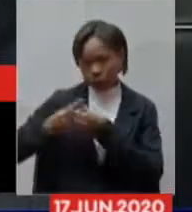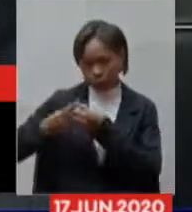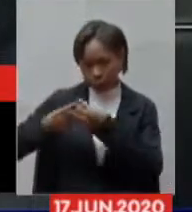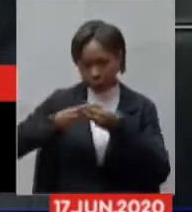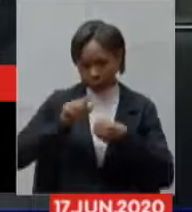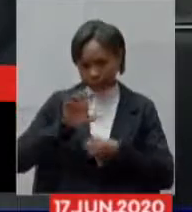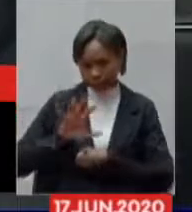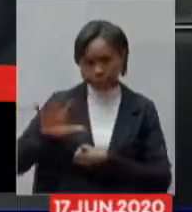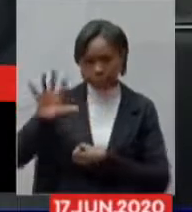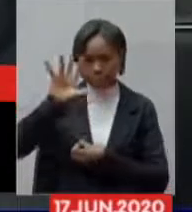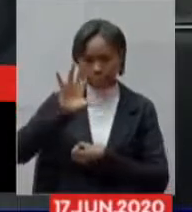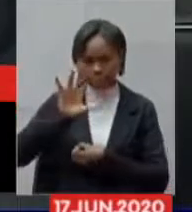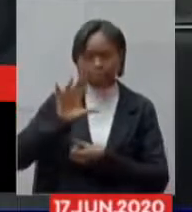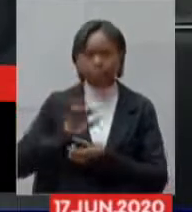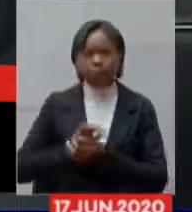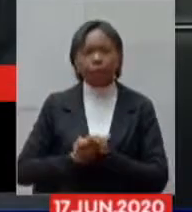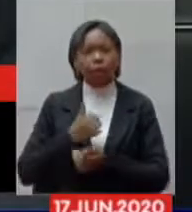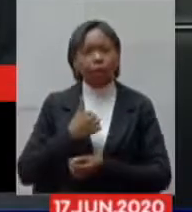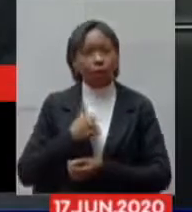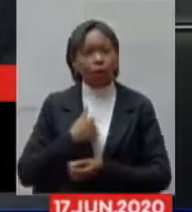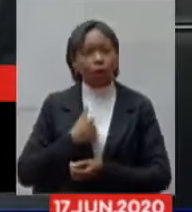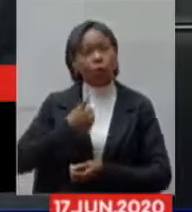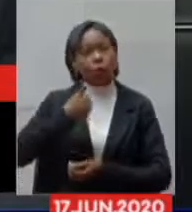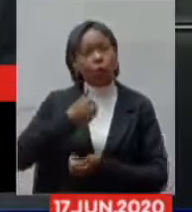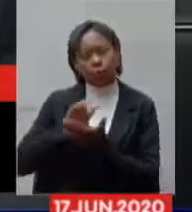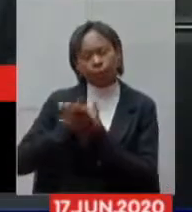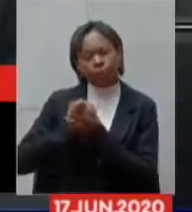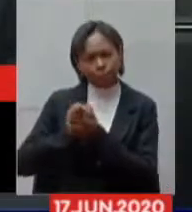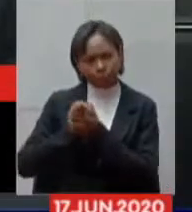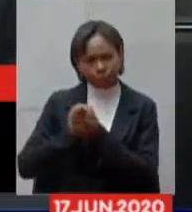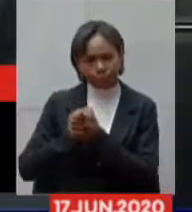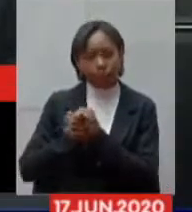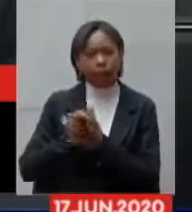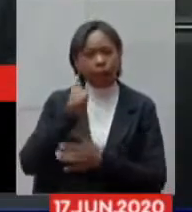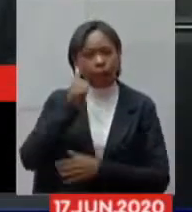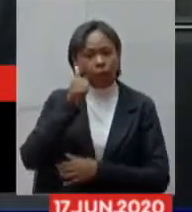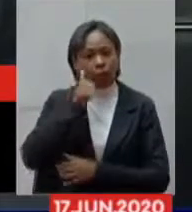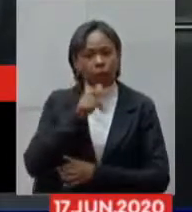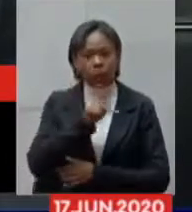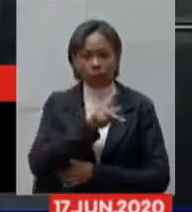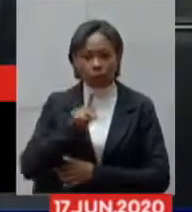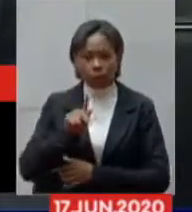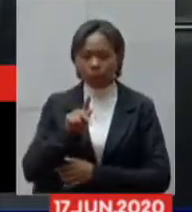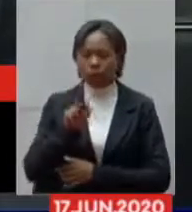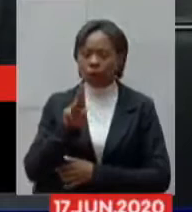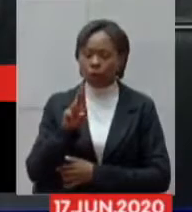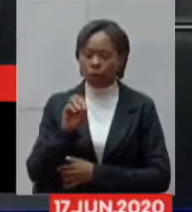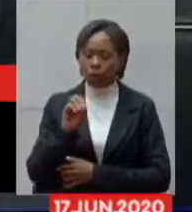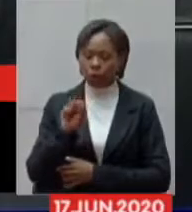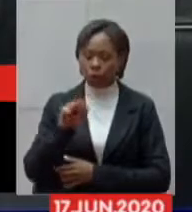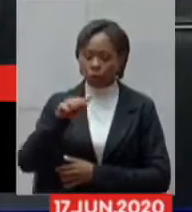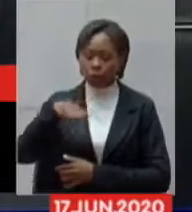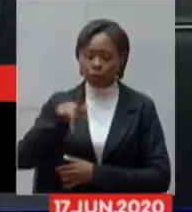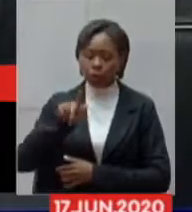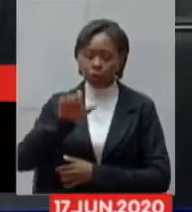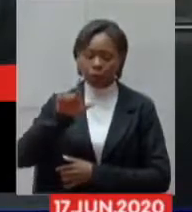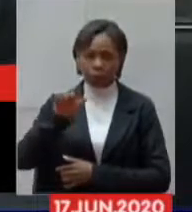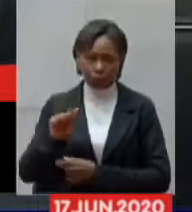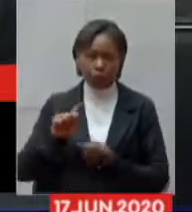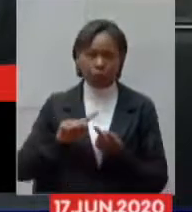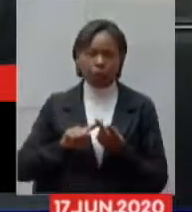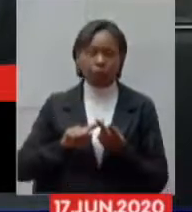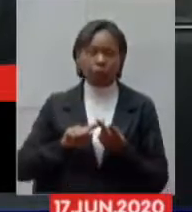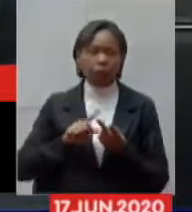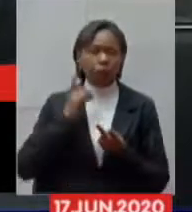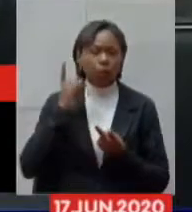quero inicialmente já parabenizar a presidente deputada Rosângela Reis também ao deputado Marquinhos Lemos vice